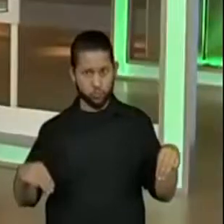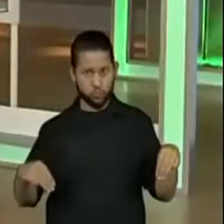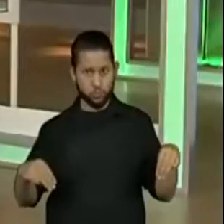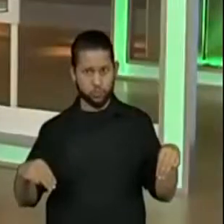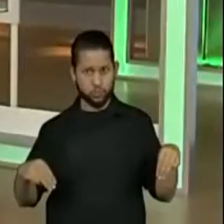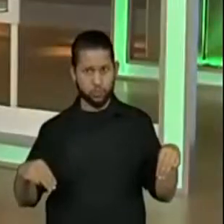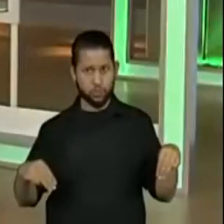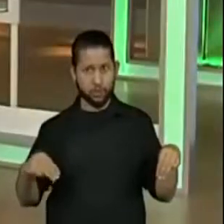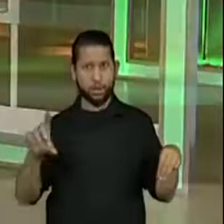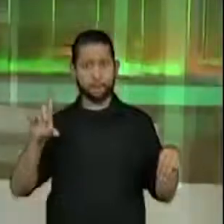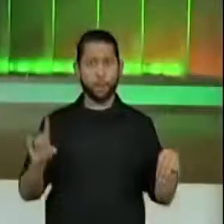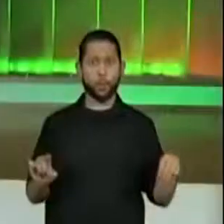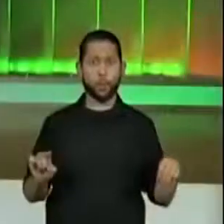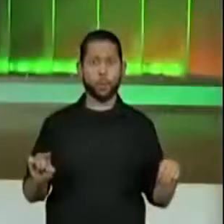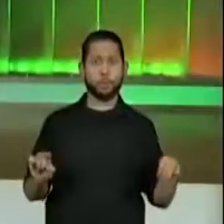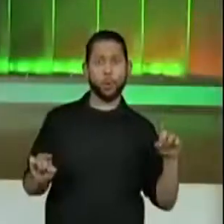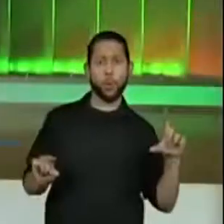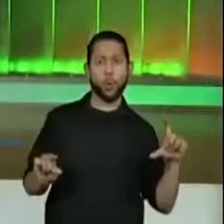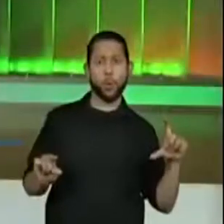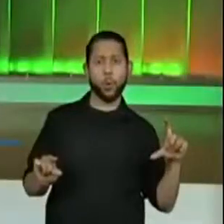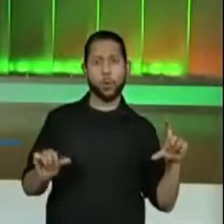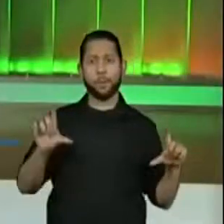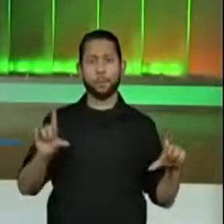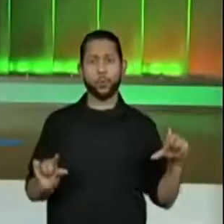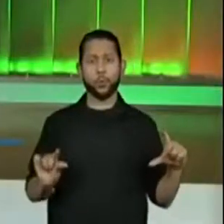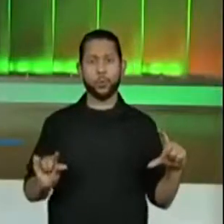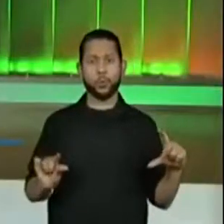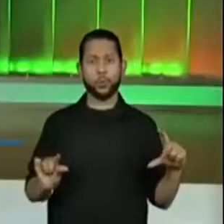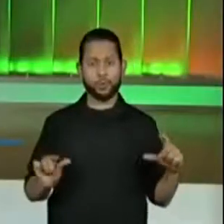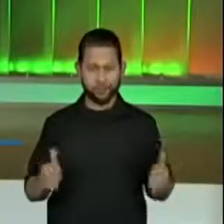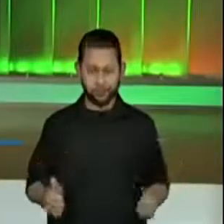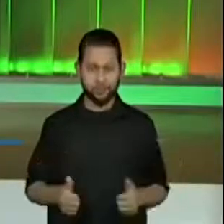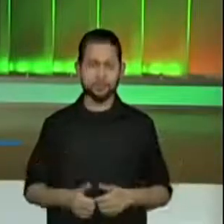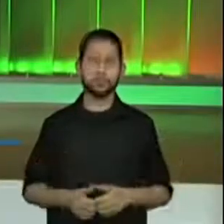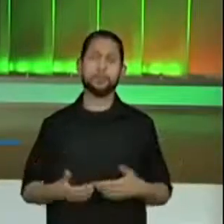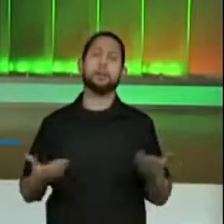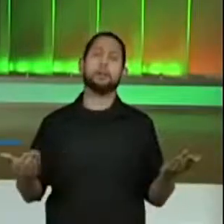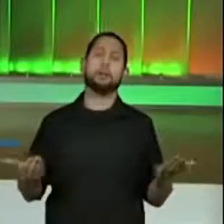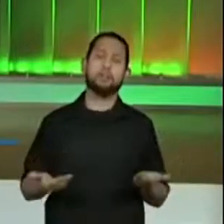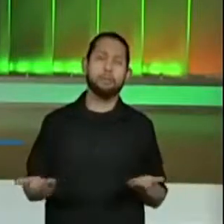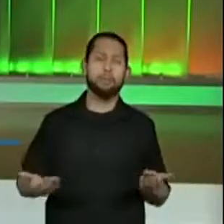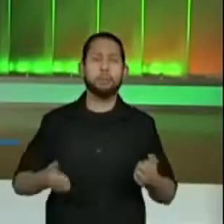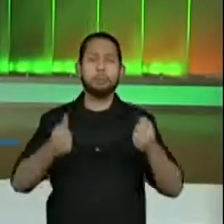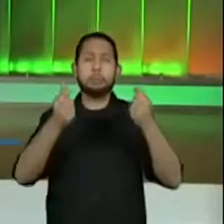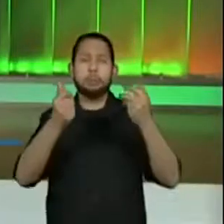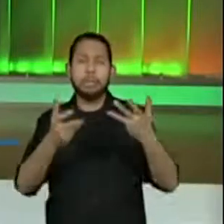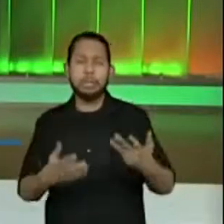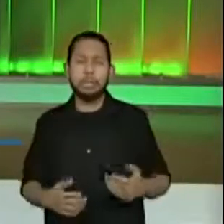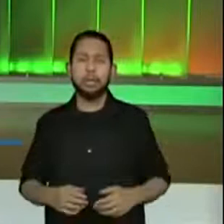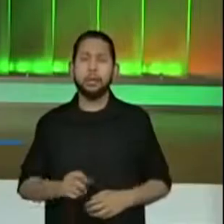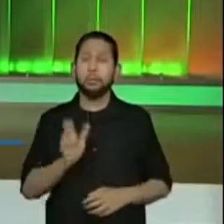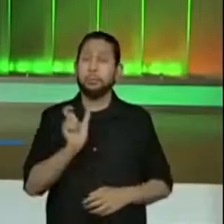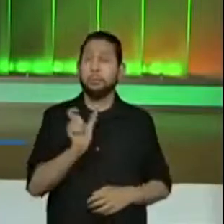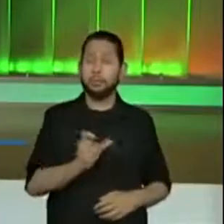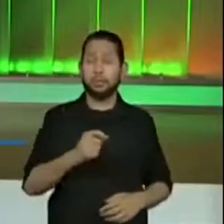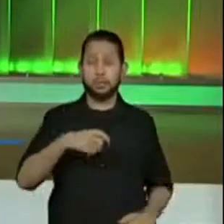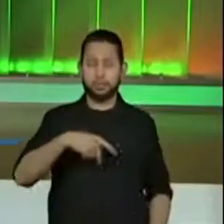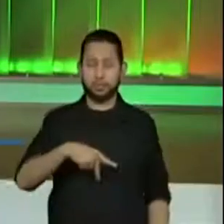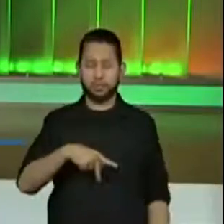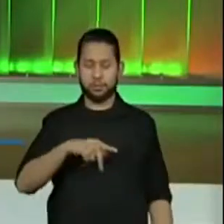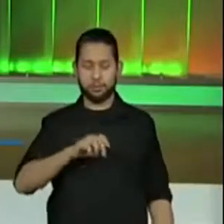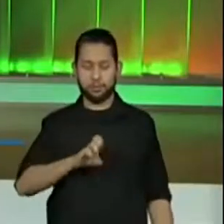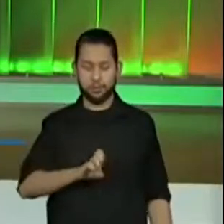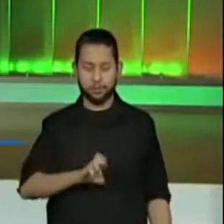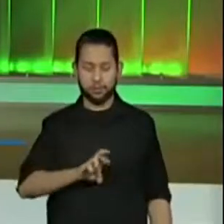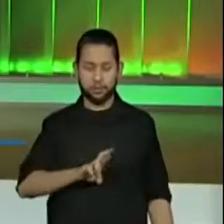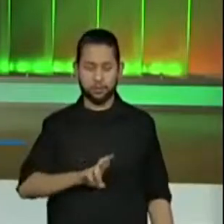está se aprofundando agora, nesse momento, em perímetro e centímetros e área,